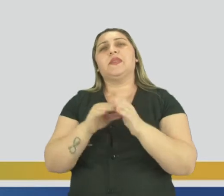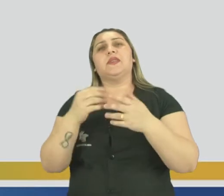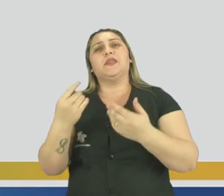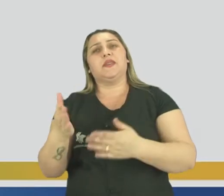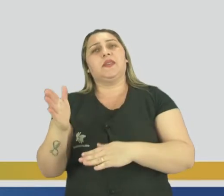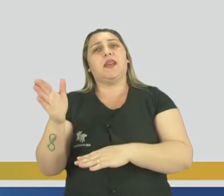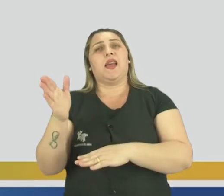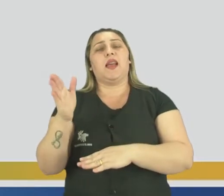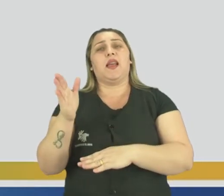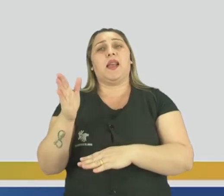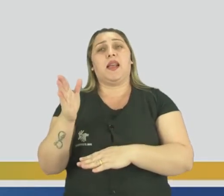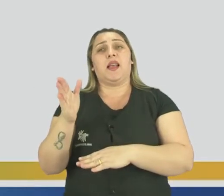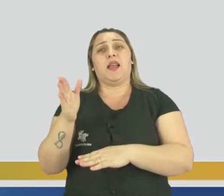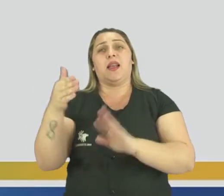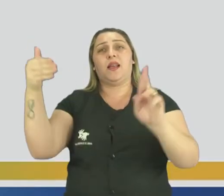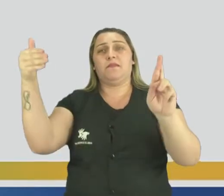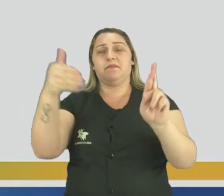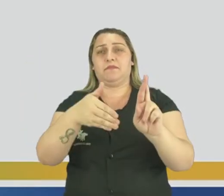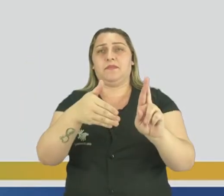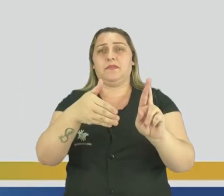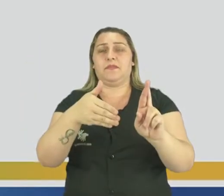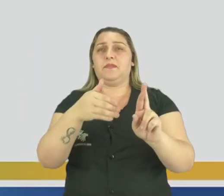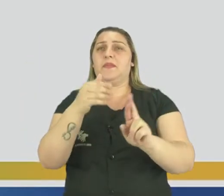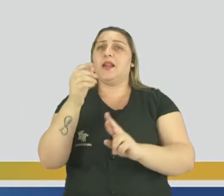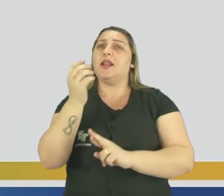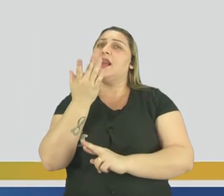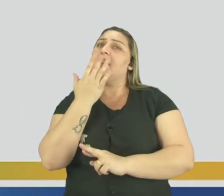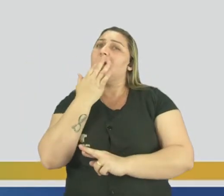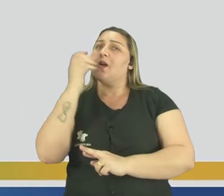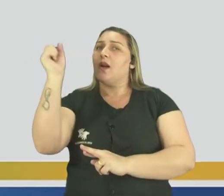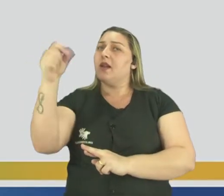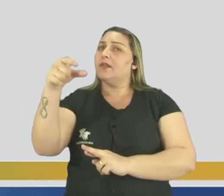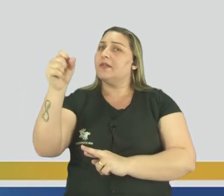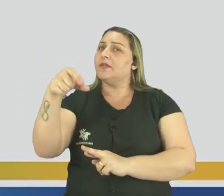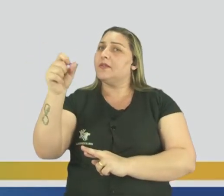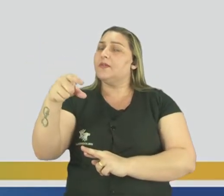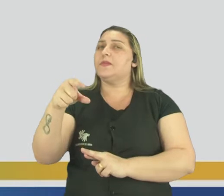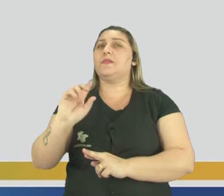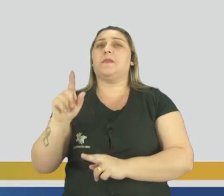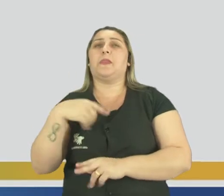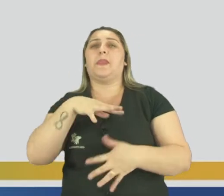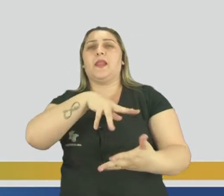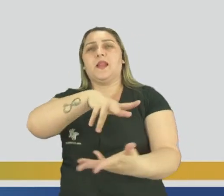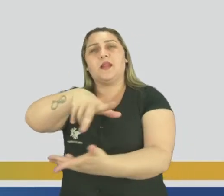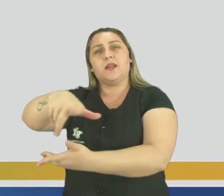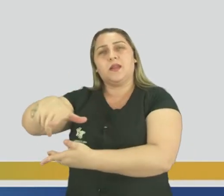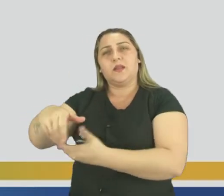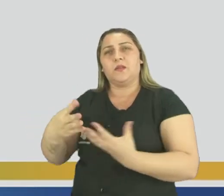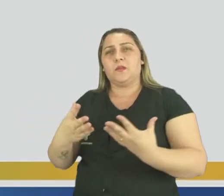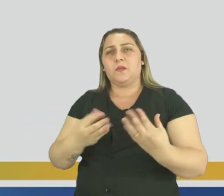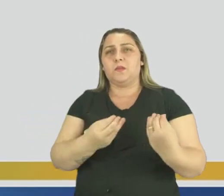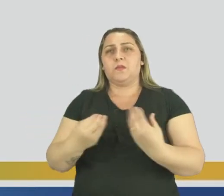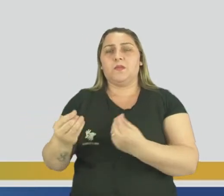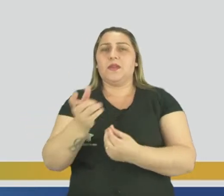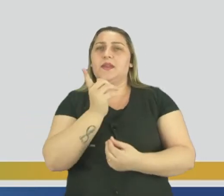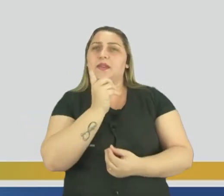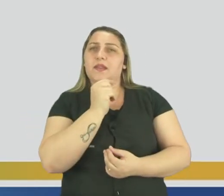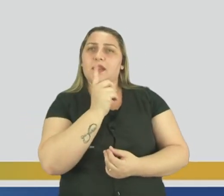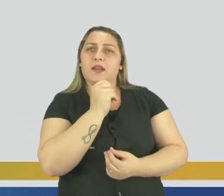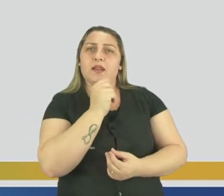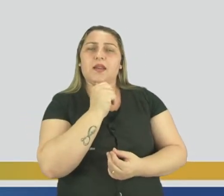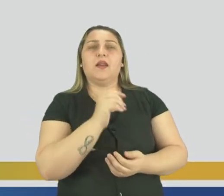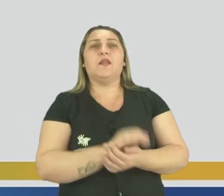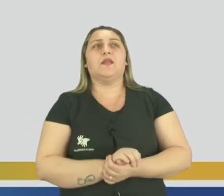representados pela cor azul, né? O nosso planeta é muita água, existe muita água, né?